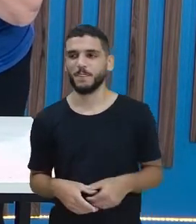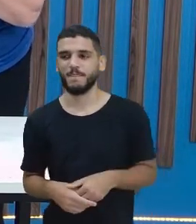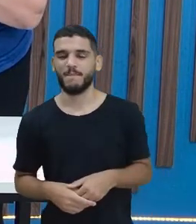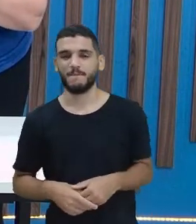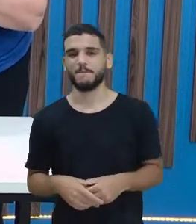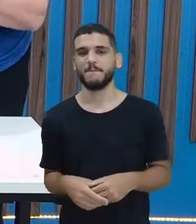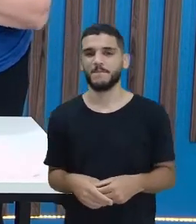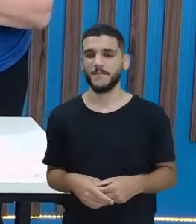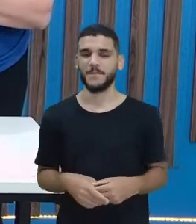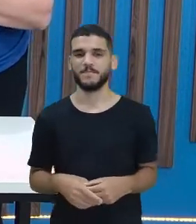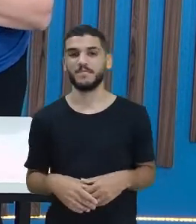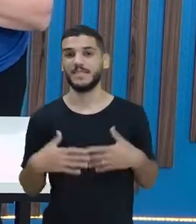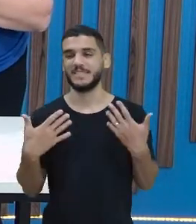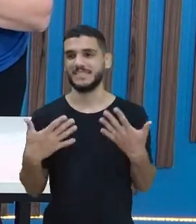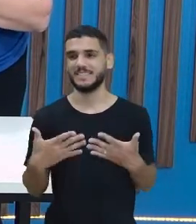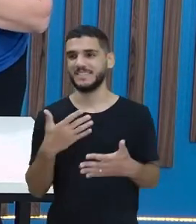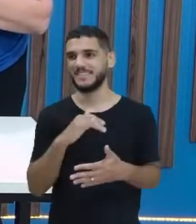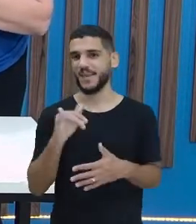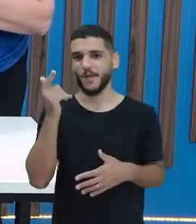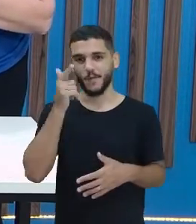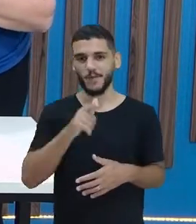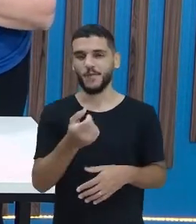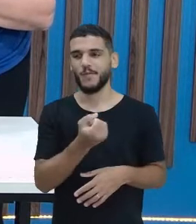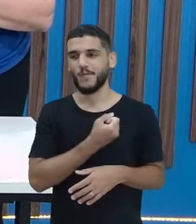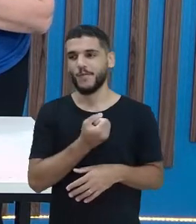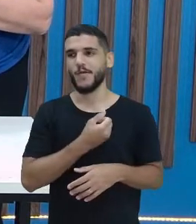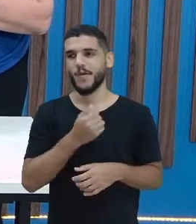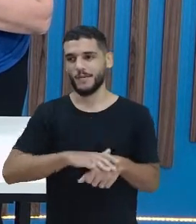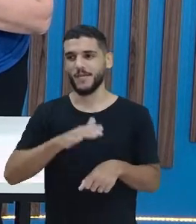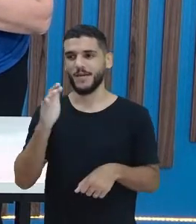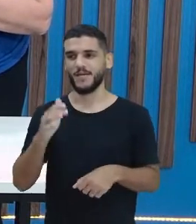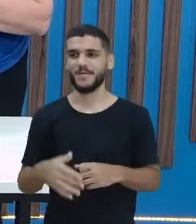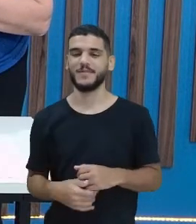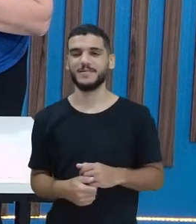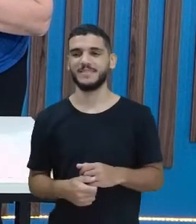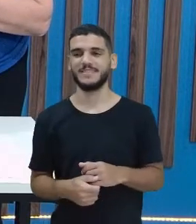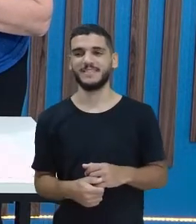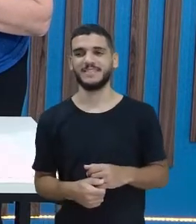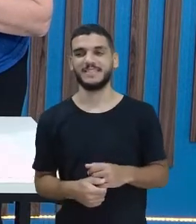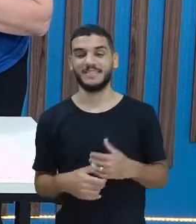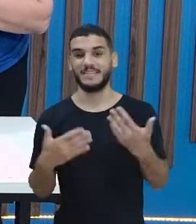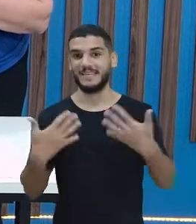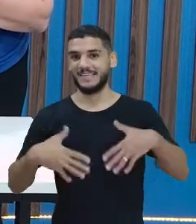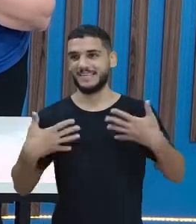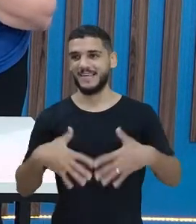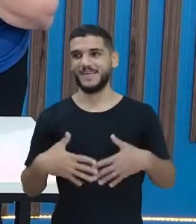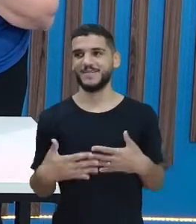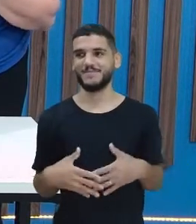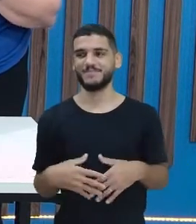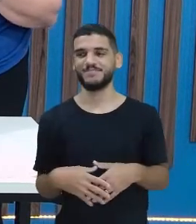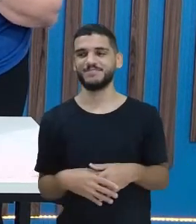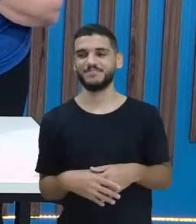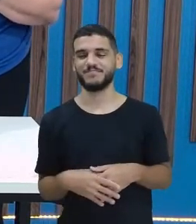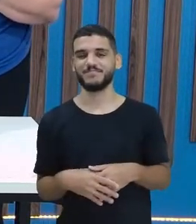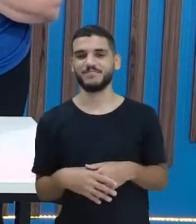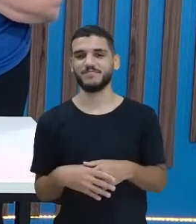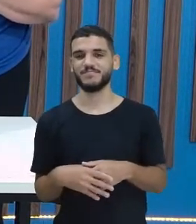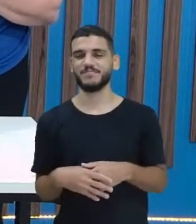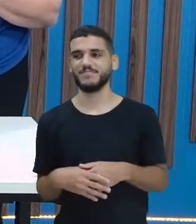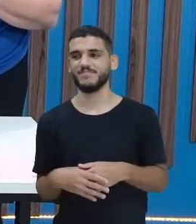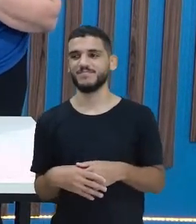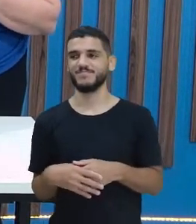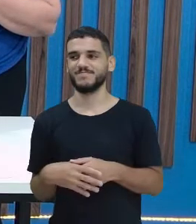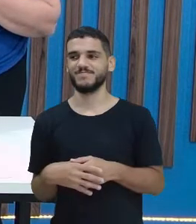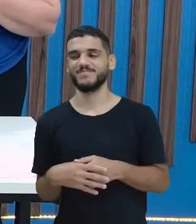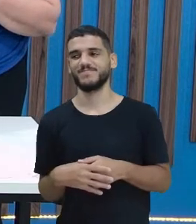ela tirar um número maior agora, eu vou ter quase certeza disso. Mas não é não. A professora, ele está misturando. Vamos